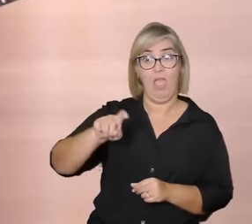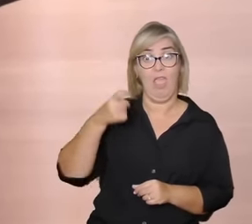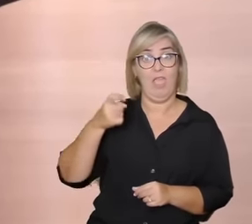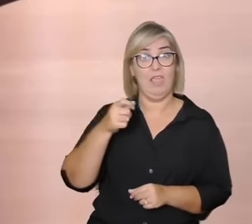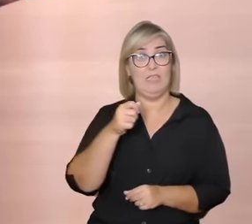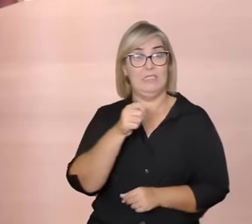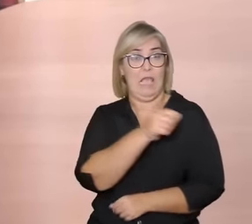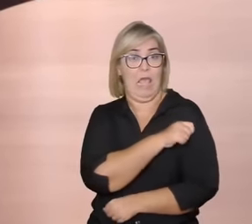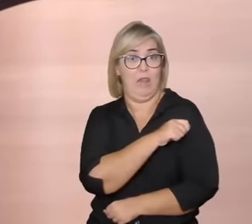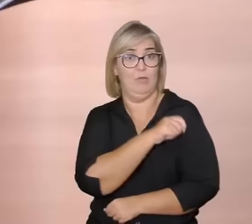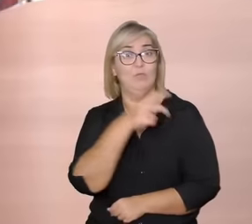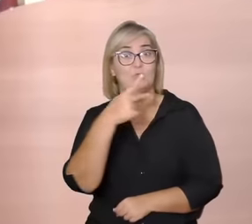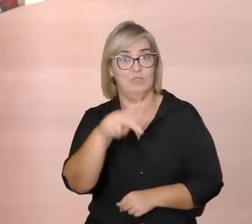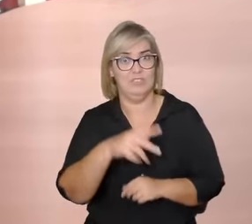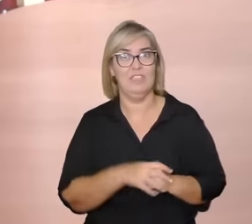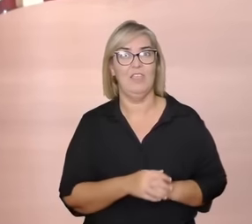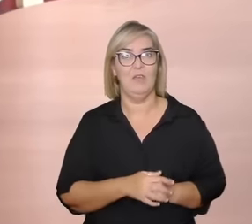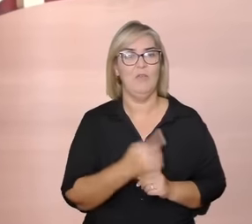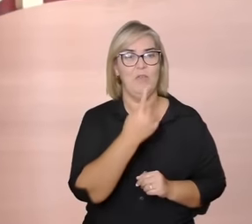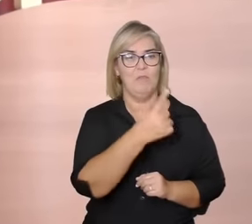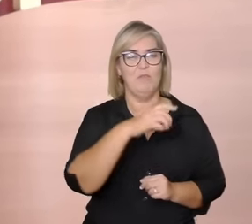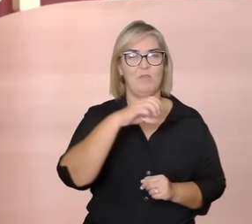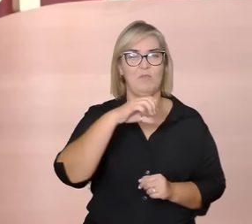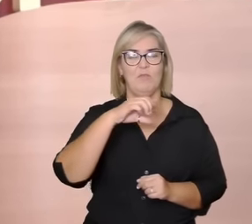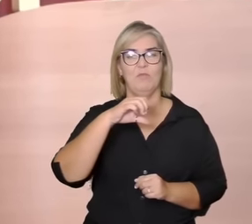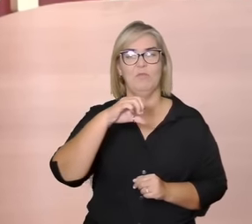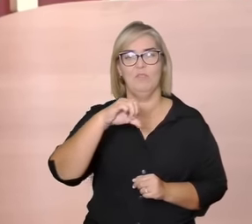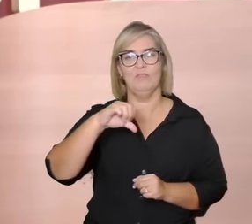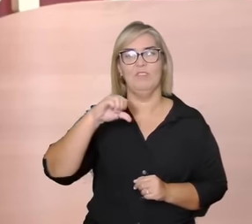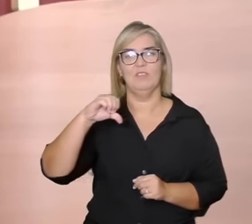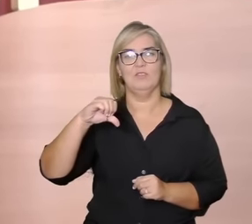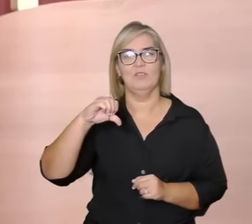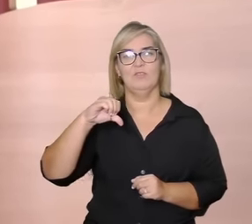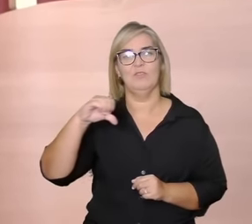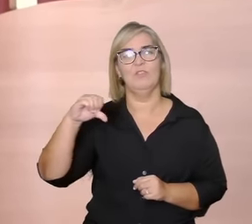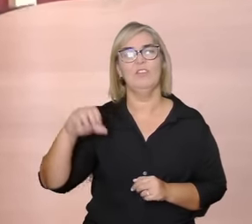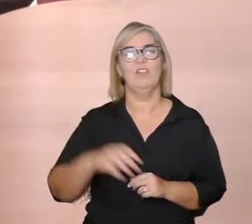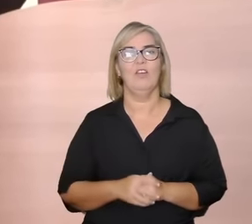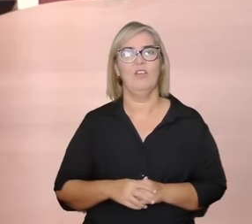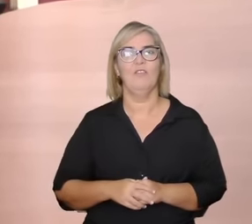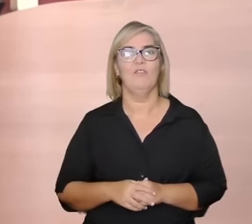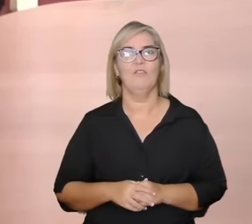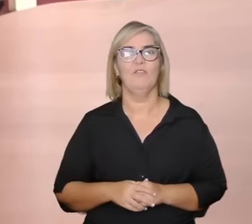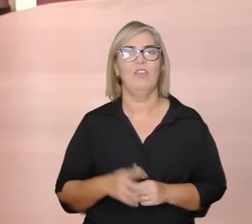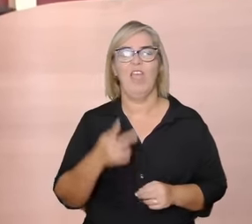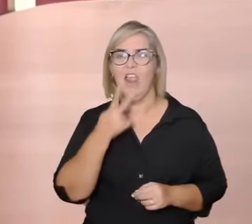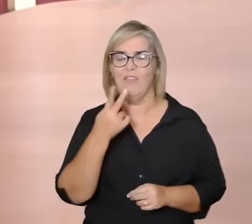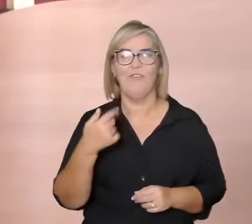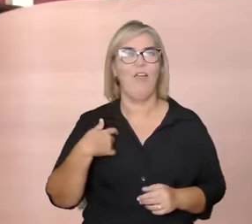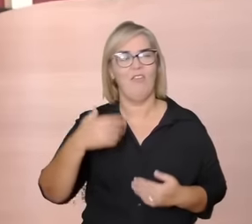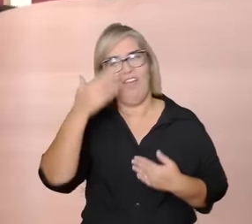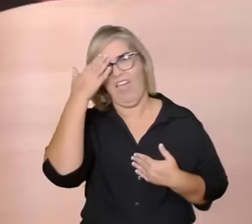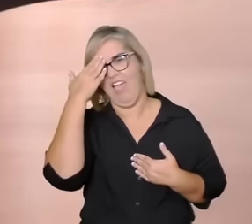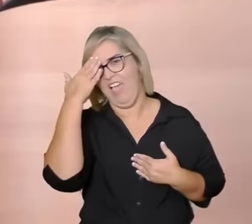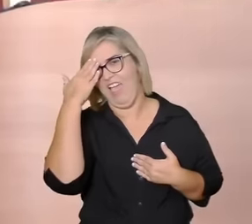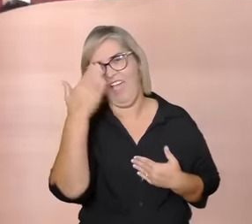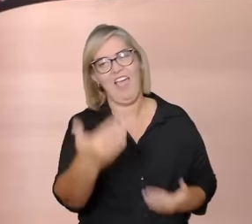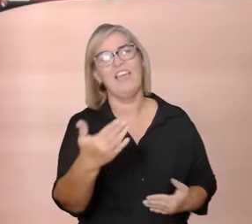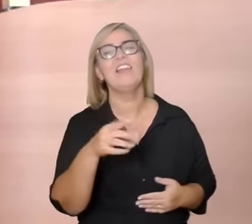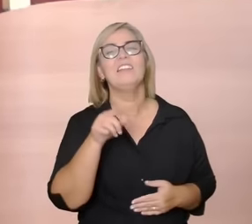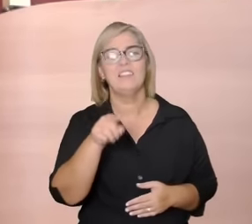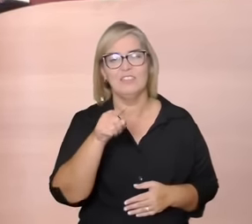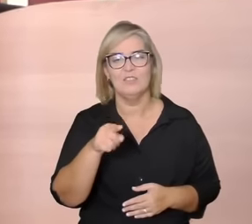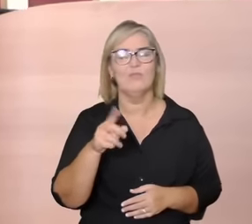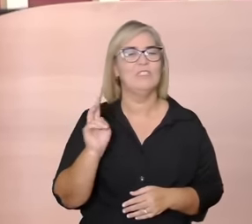médio em 99 ano do filme Matrix e grato por estar atento aos simulacros desde então já que estamos falando de 20